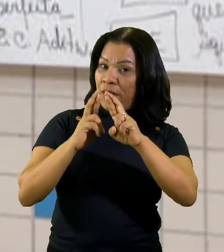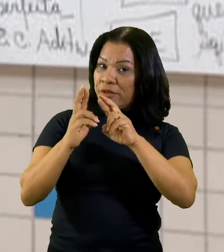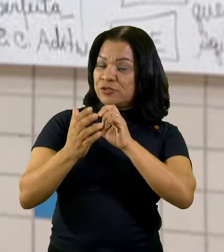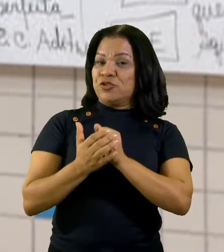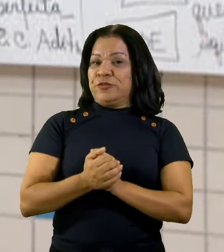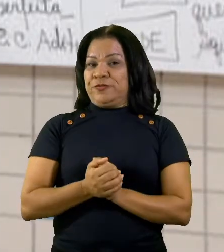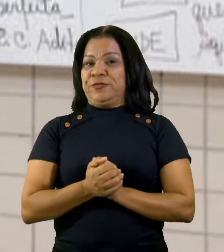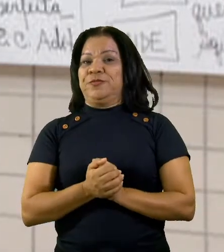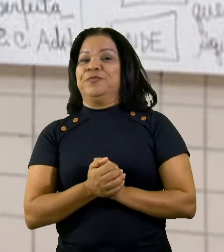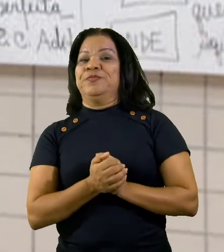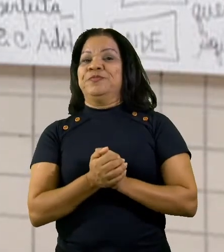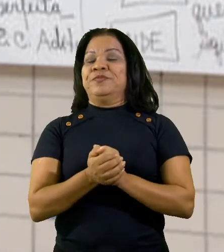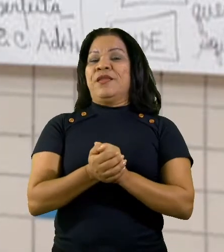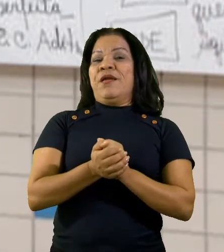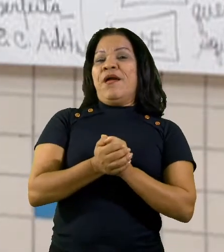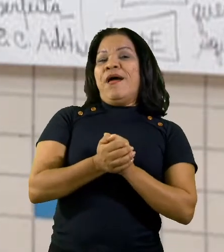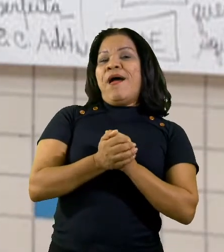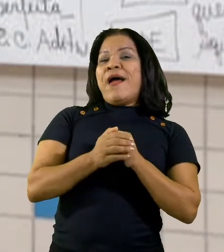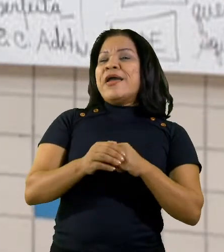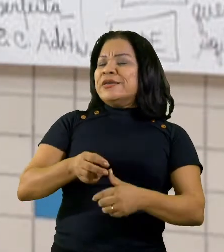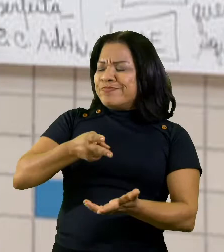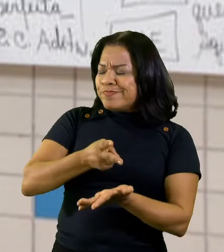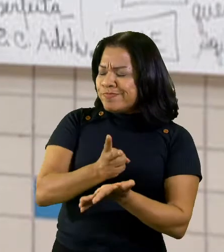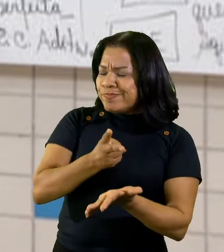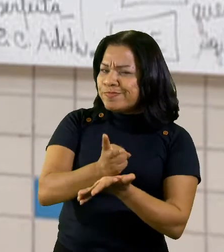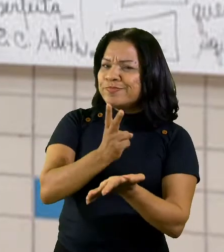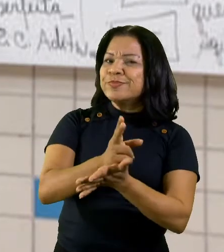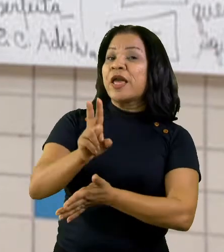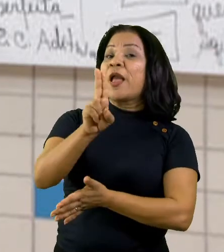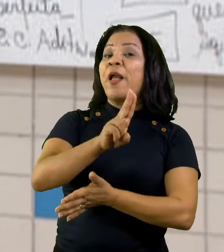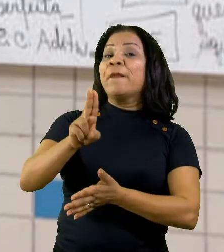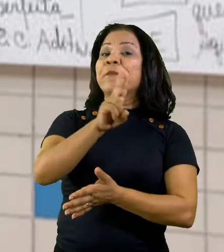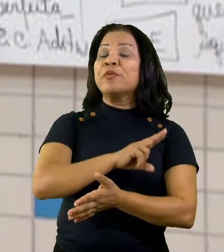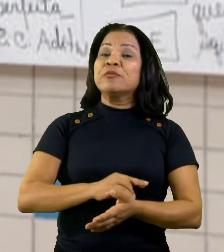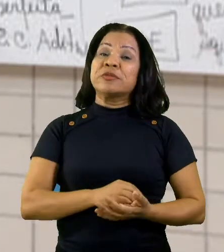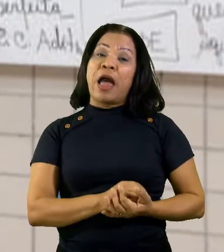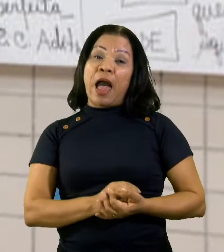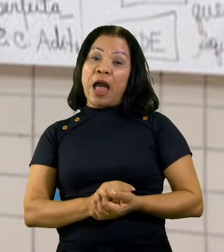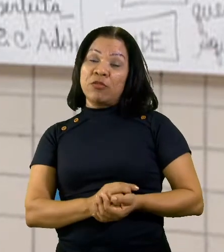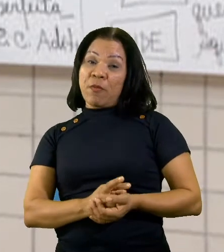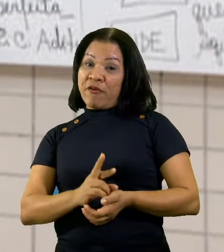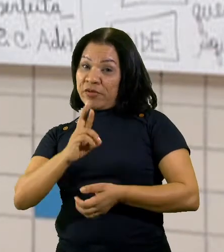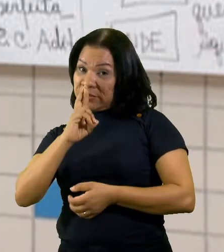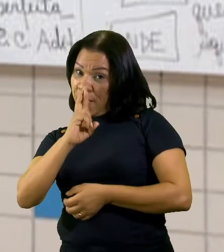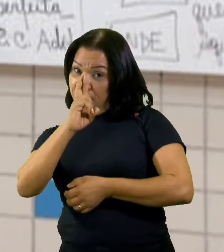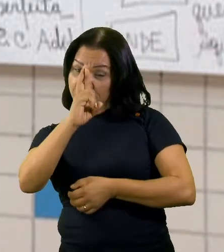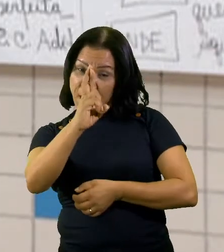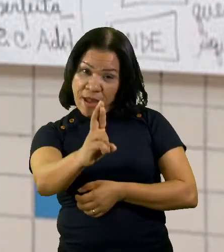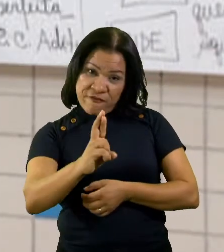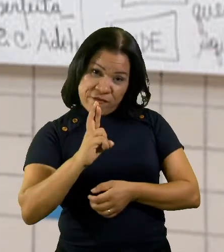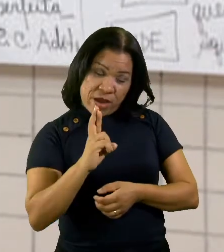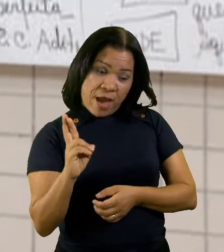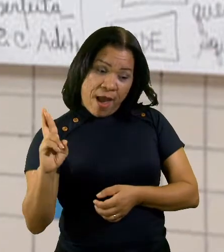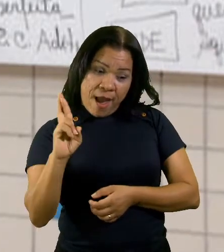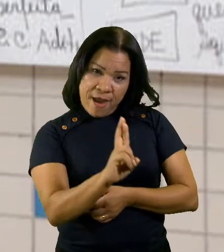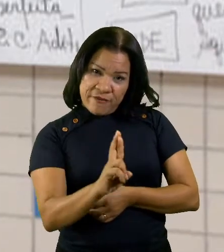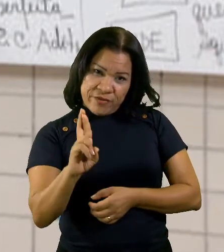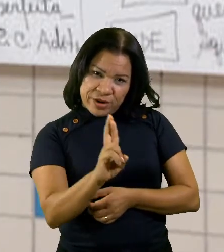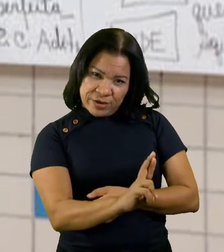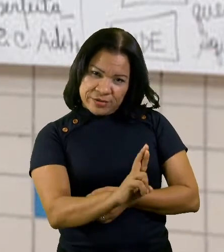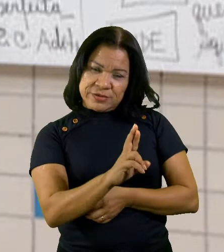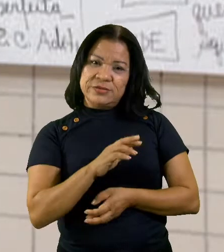ele é sempre usado para fazer referência a algo que foi dito antes. Ele também é chamado de elemento